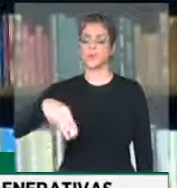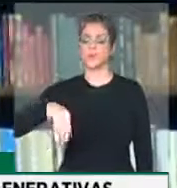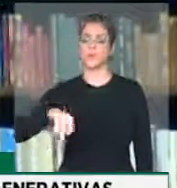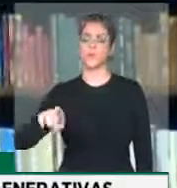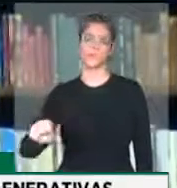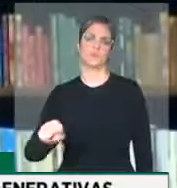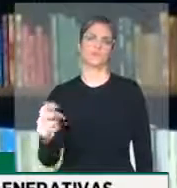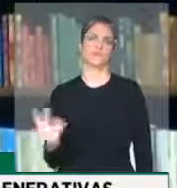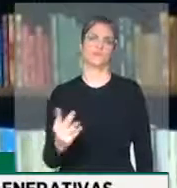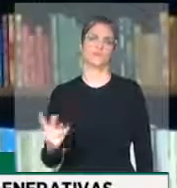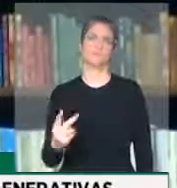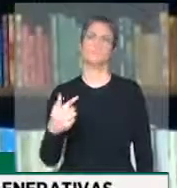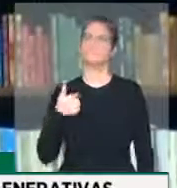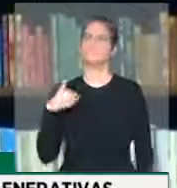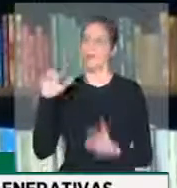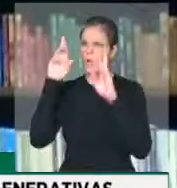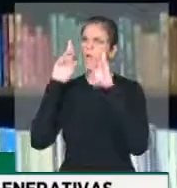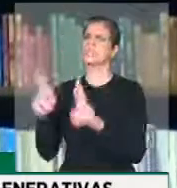respeito.